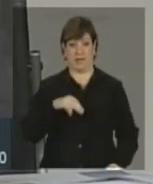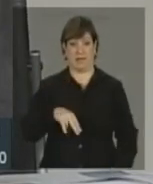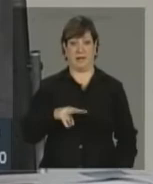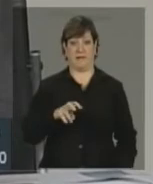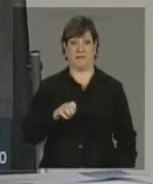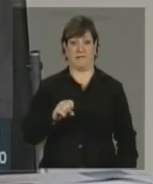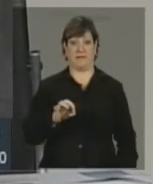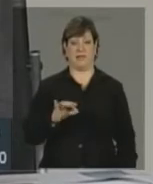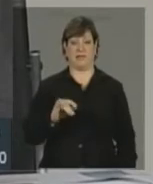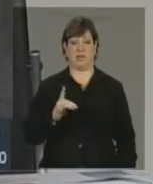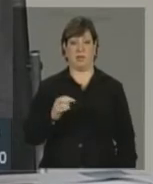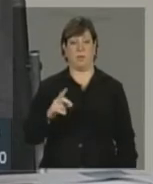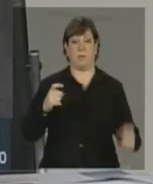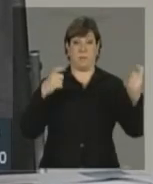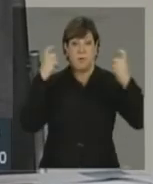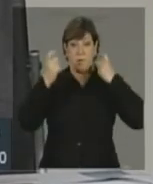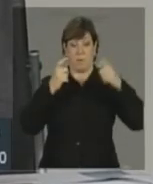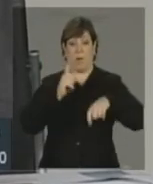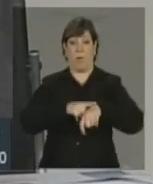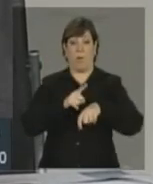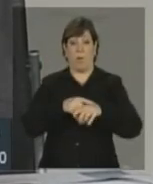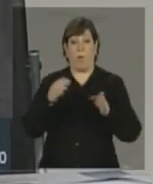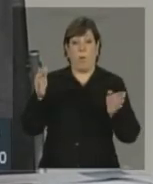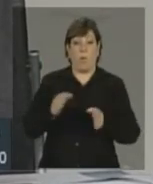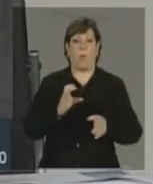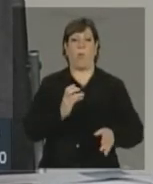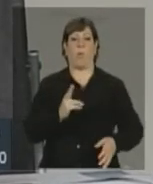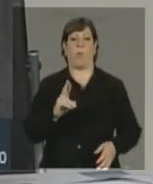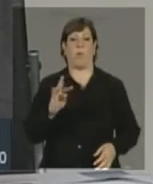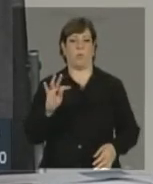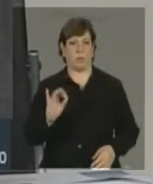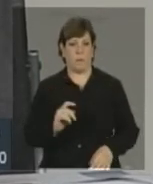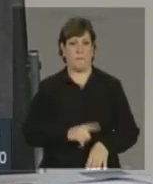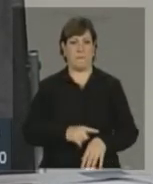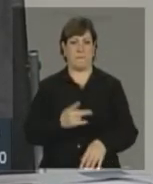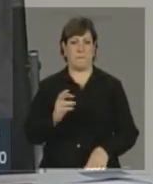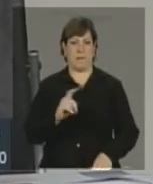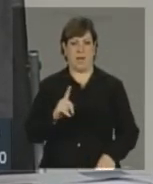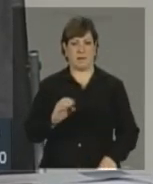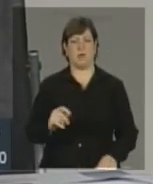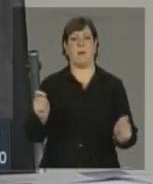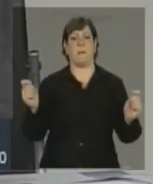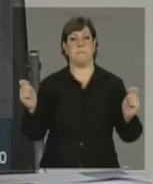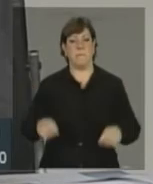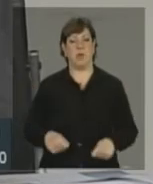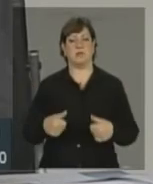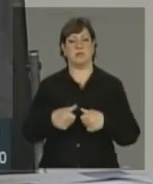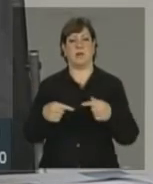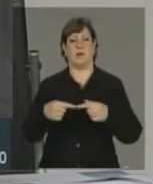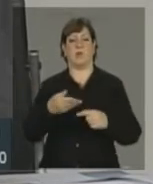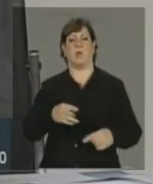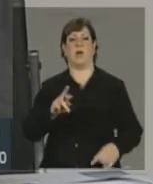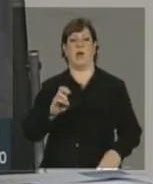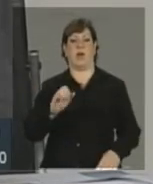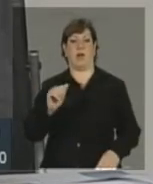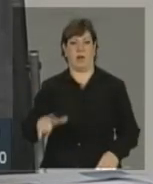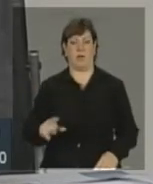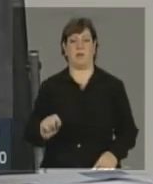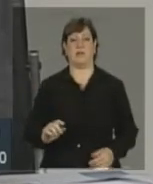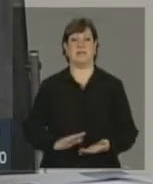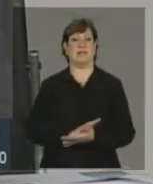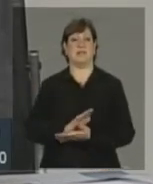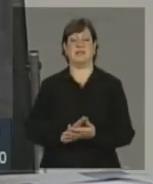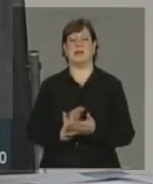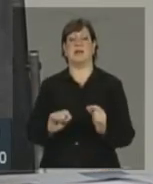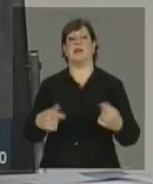mais preocupado com o curto prazo, ele possa estar posicionado em real, sem a necessidade de entrar